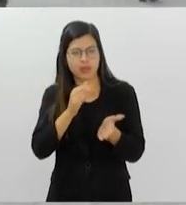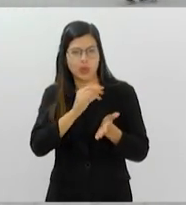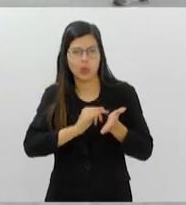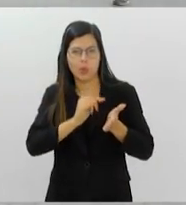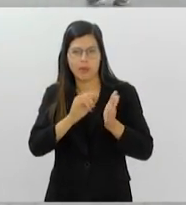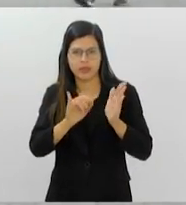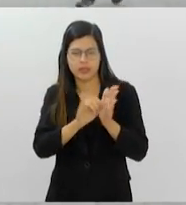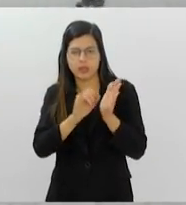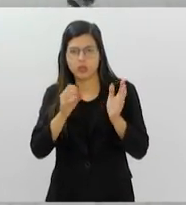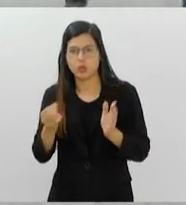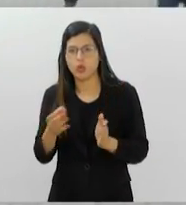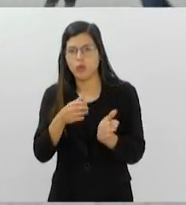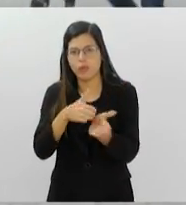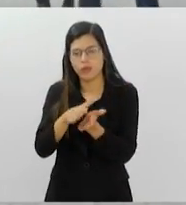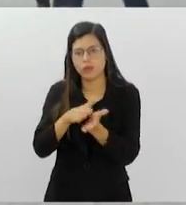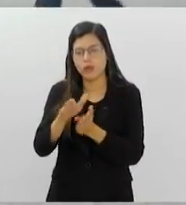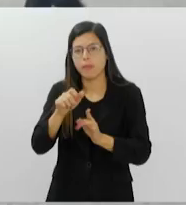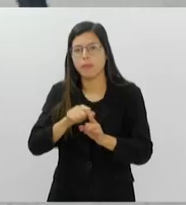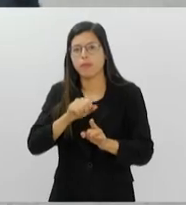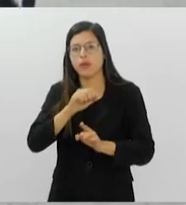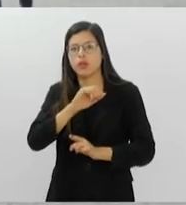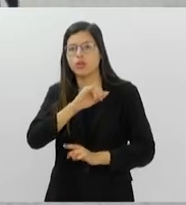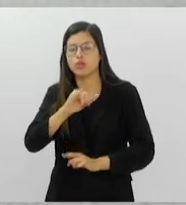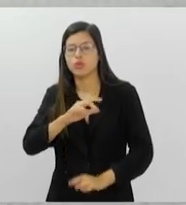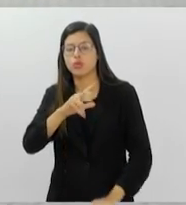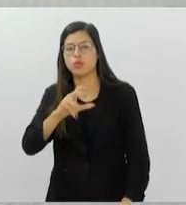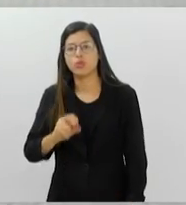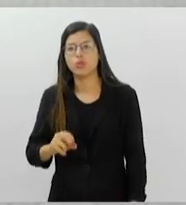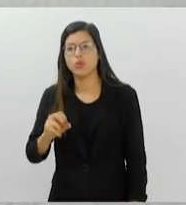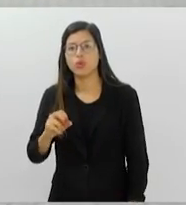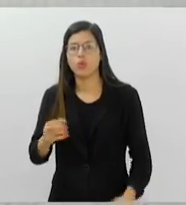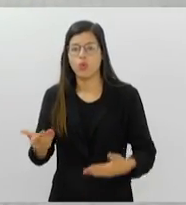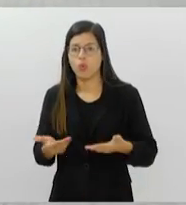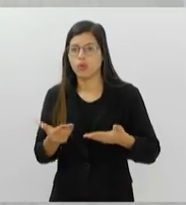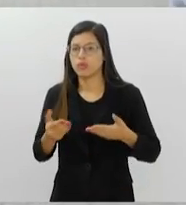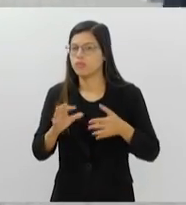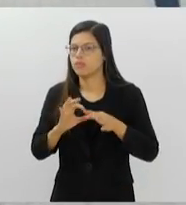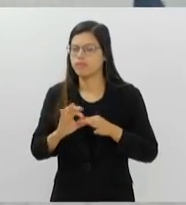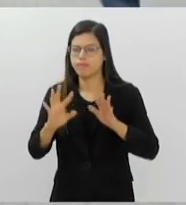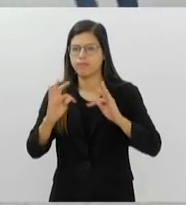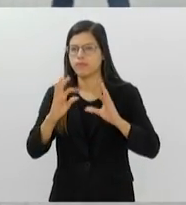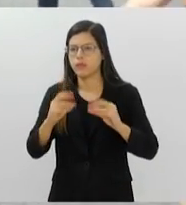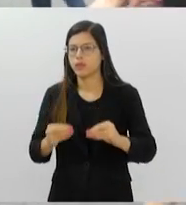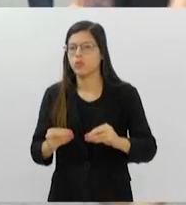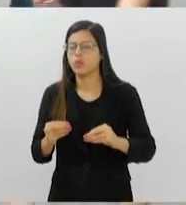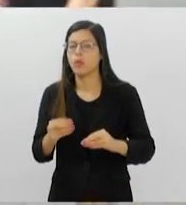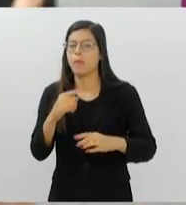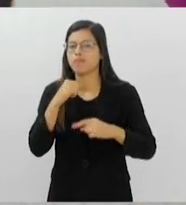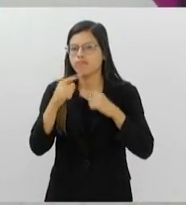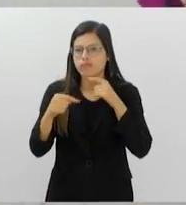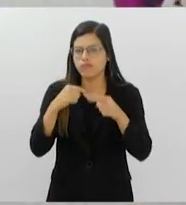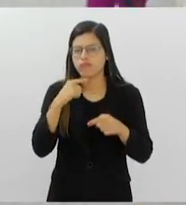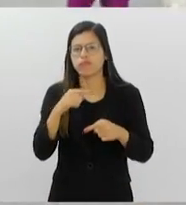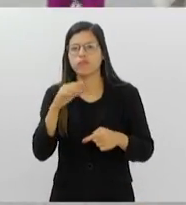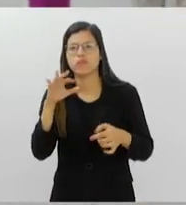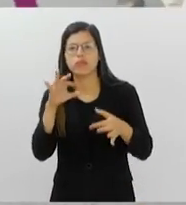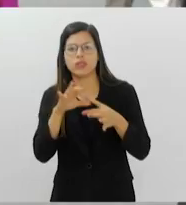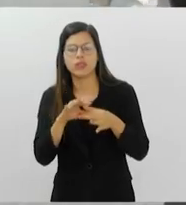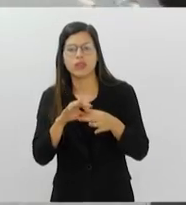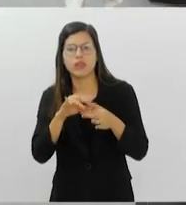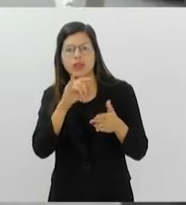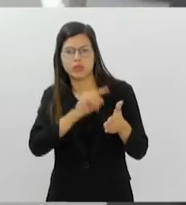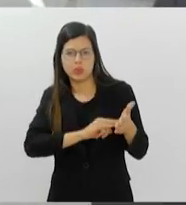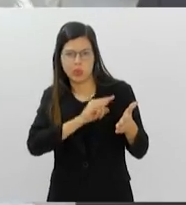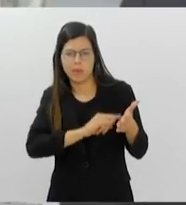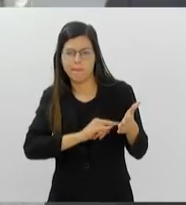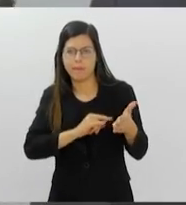escalonada, de acordo com a faixa etária da população, mas que hoje já está disponível para todo mundo. E para tirar algumas dúvidas em relação a essa nova carteira, nós vamos